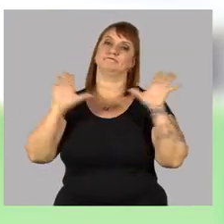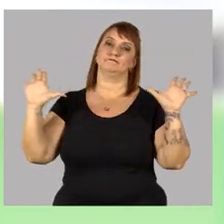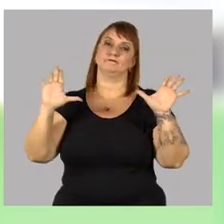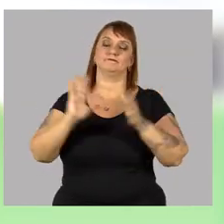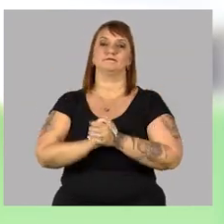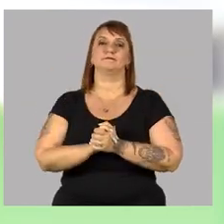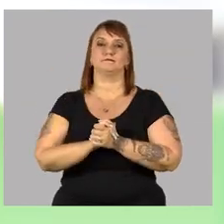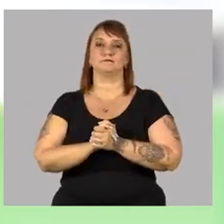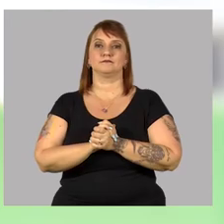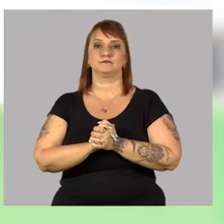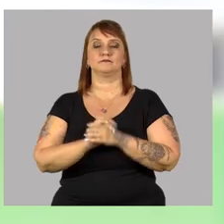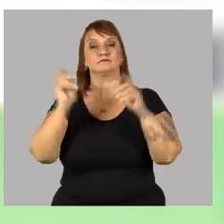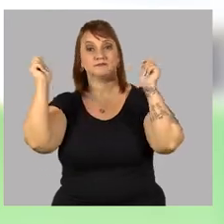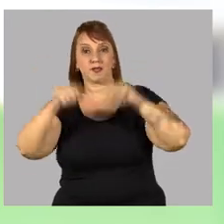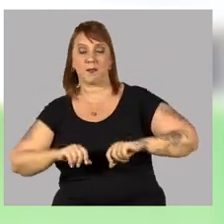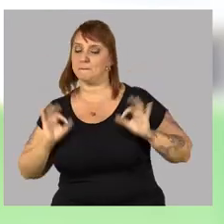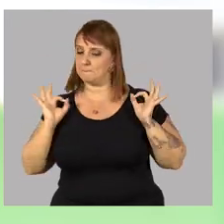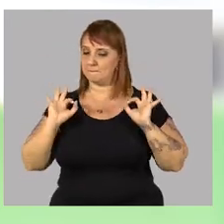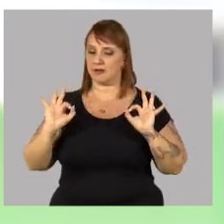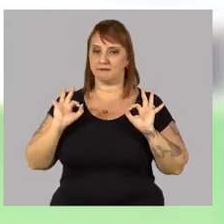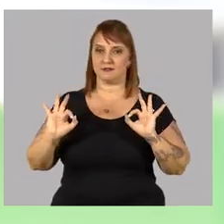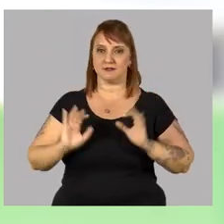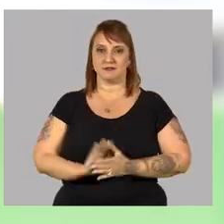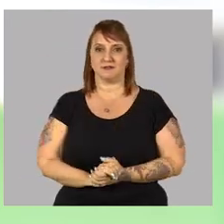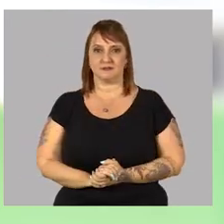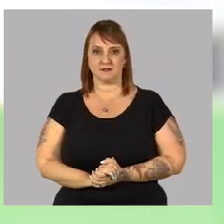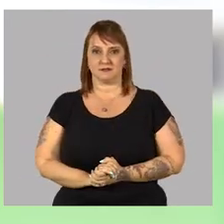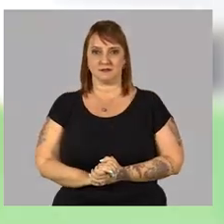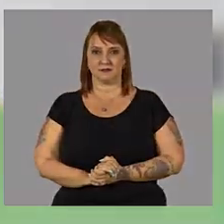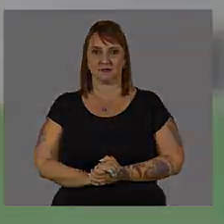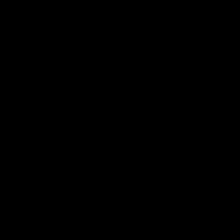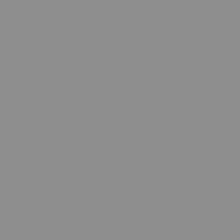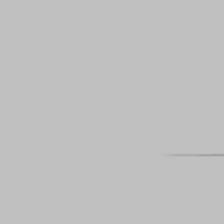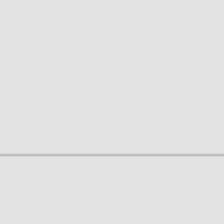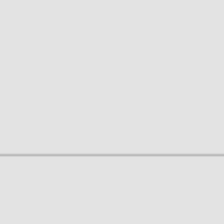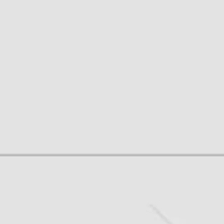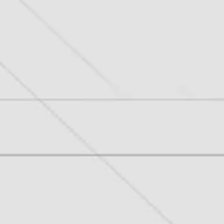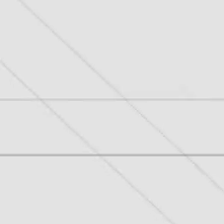sempre à disposição. Funcionando com perfeição.